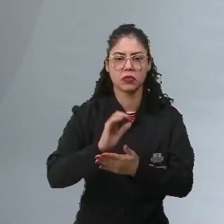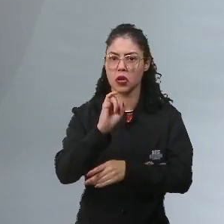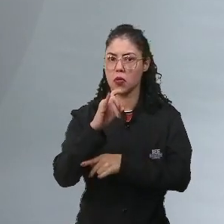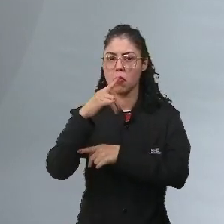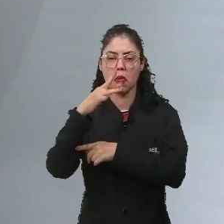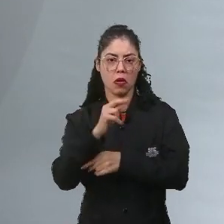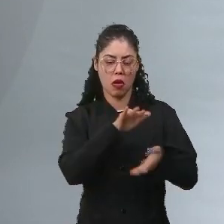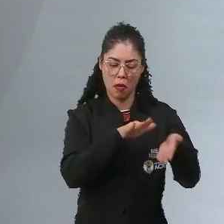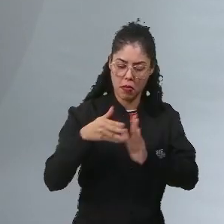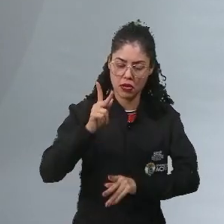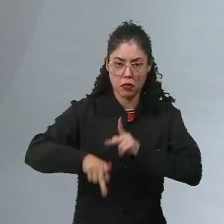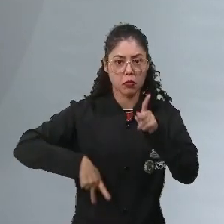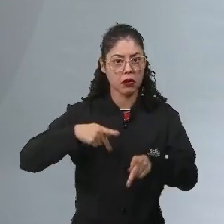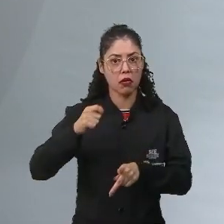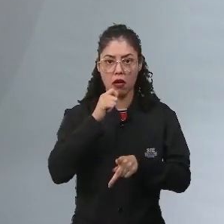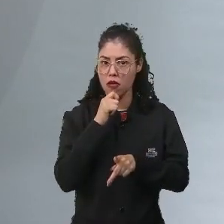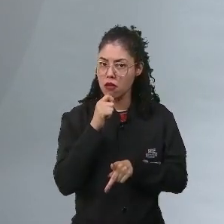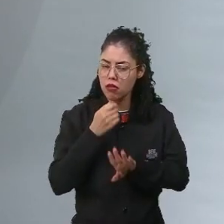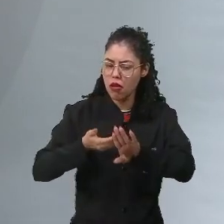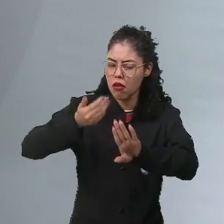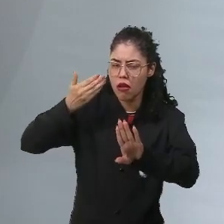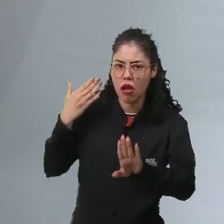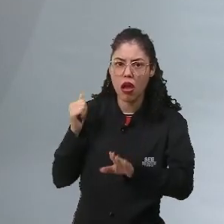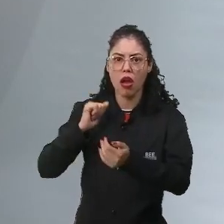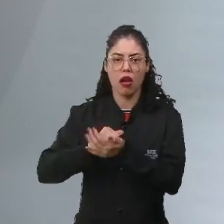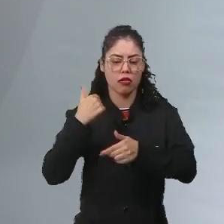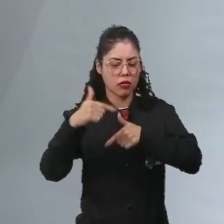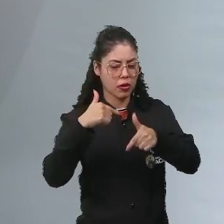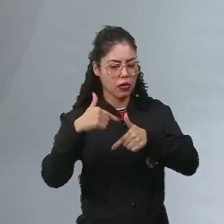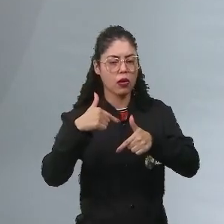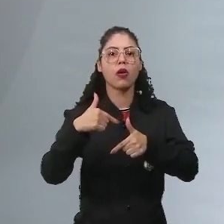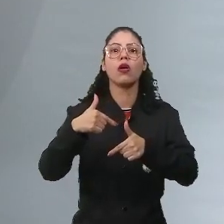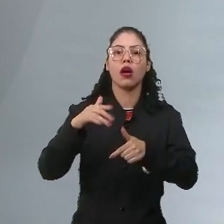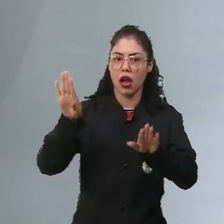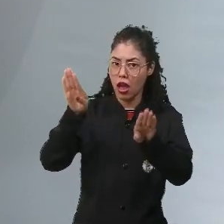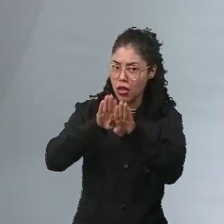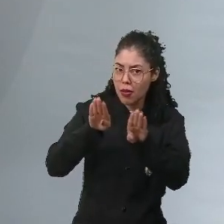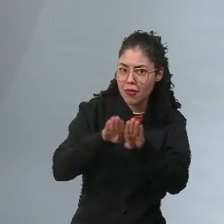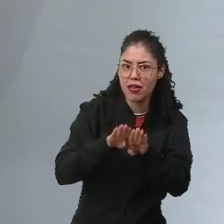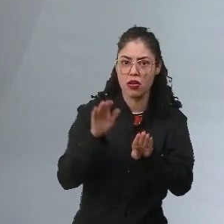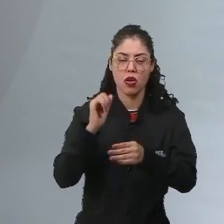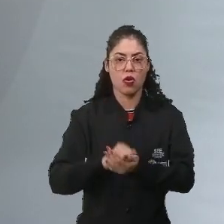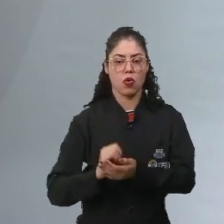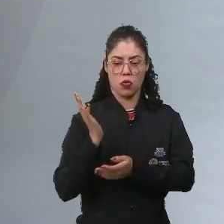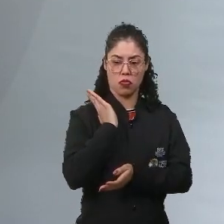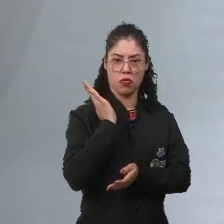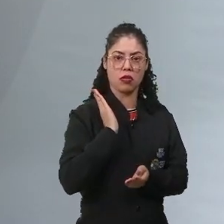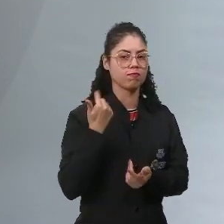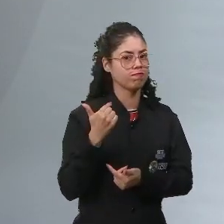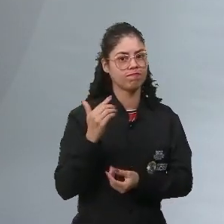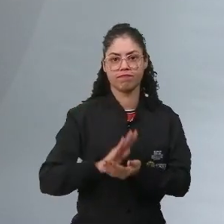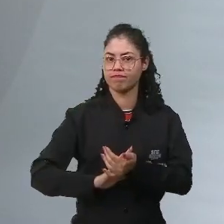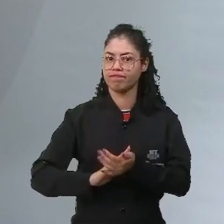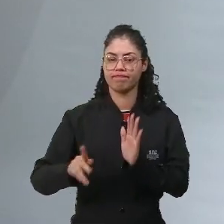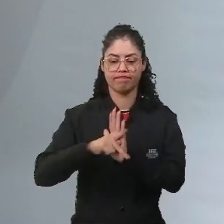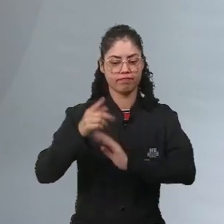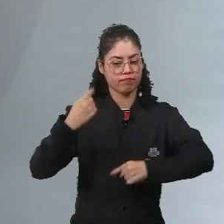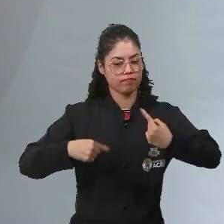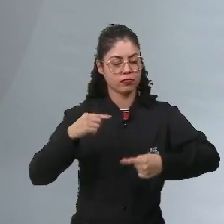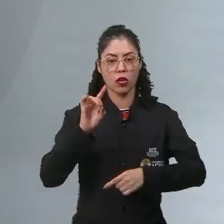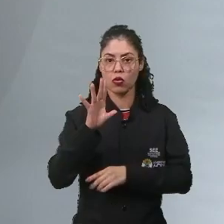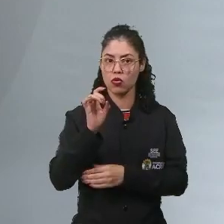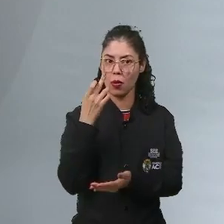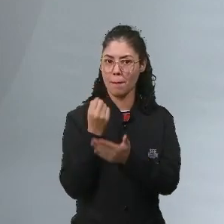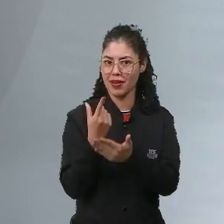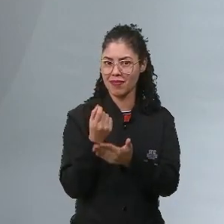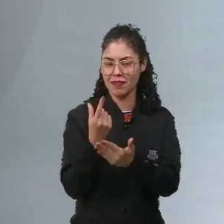grande parte da população, o restante, os trabalhadores urbanos, os camponeses, até os burgueses, não tinham participação política e tinham somente que pagar